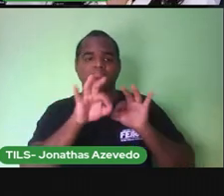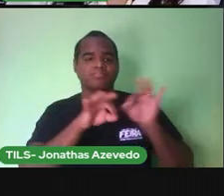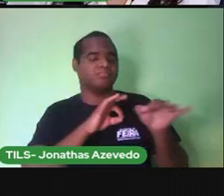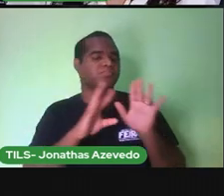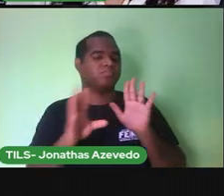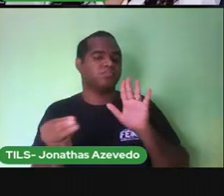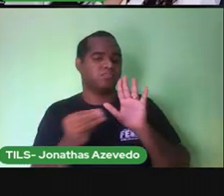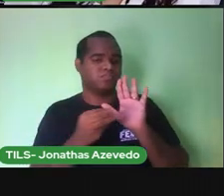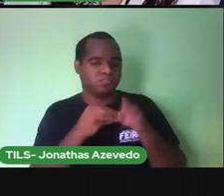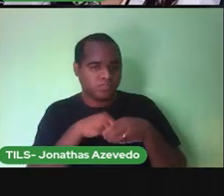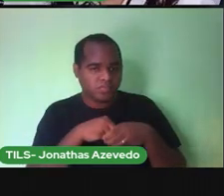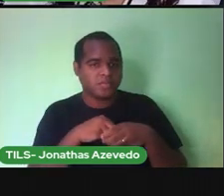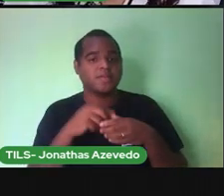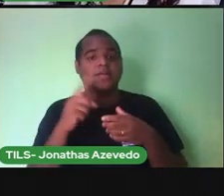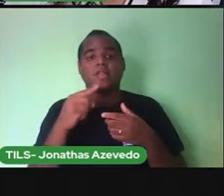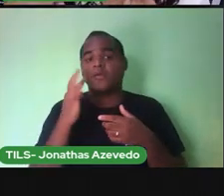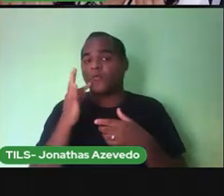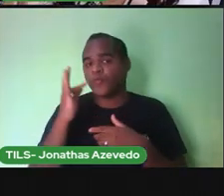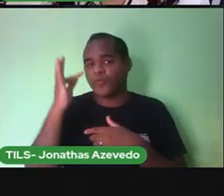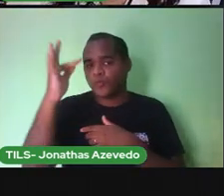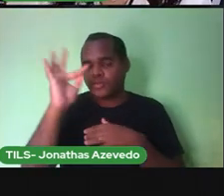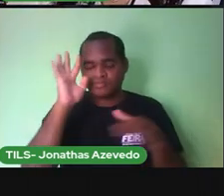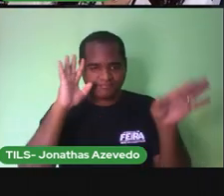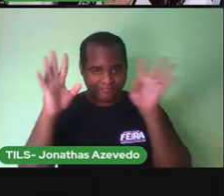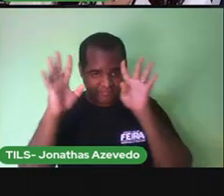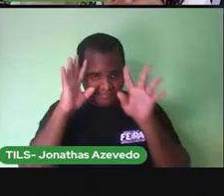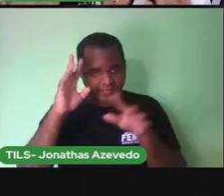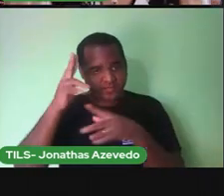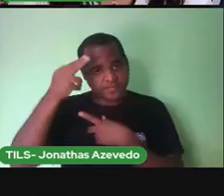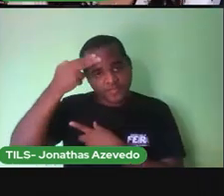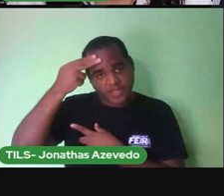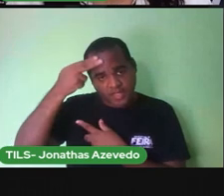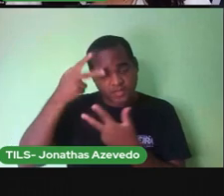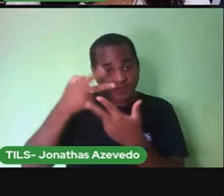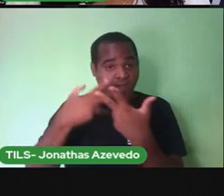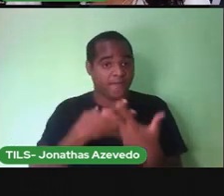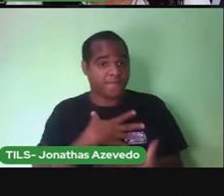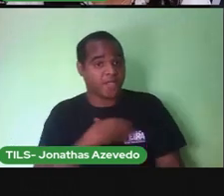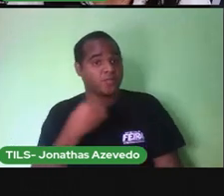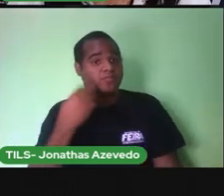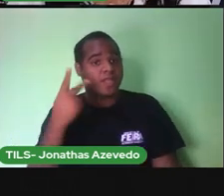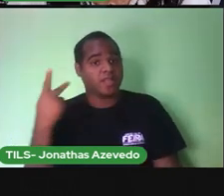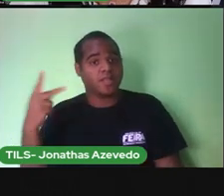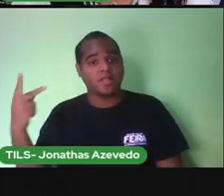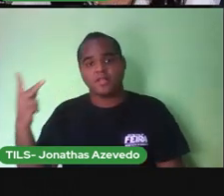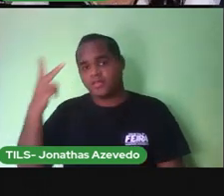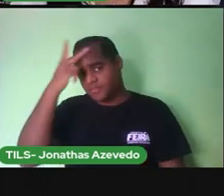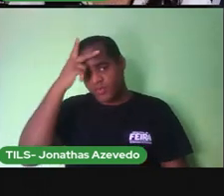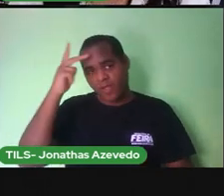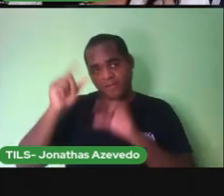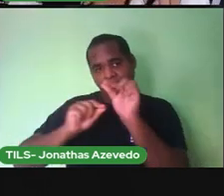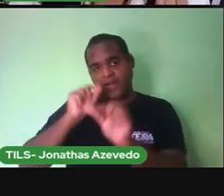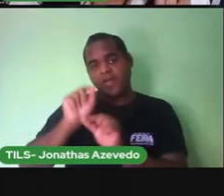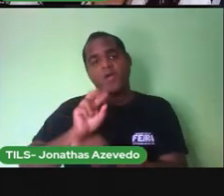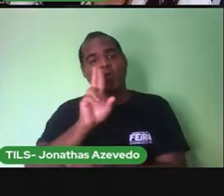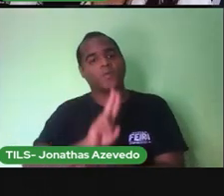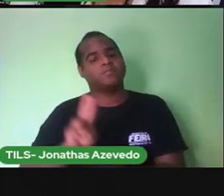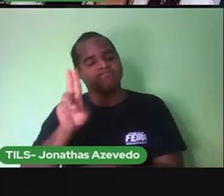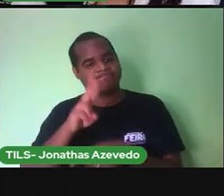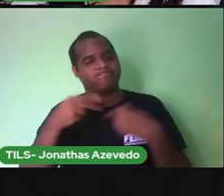as gerações futuras, os próximos netos, os filhos dessas pessoas, os donos dos objetos, podem